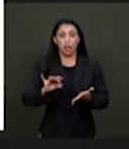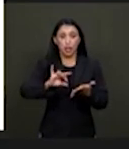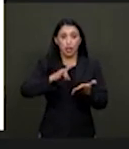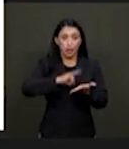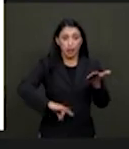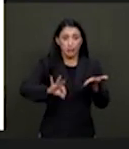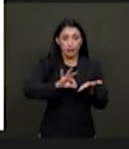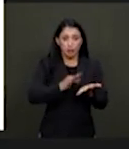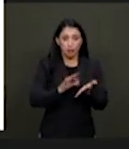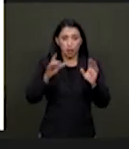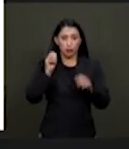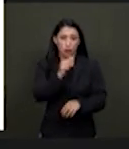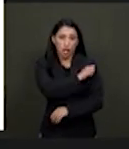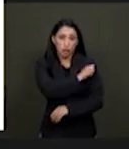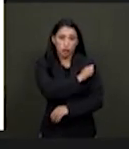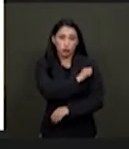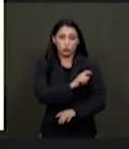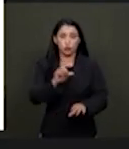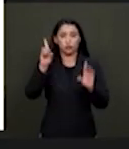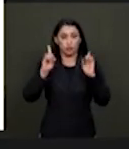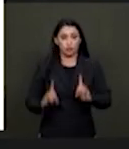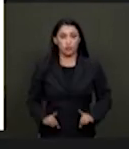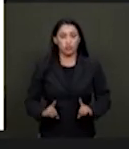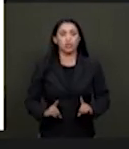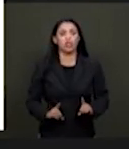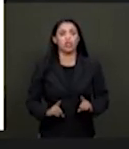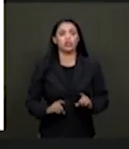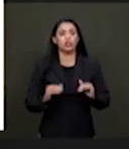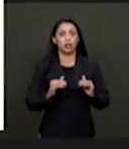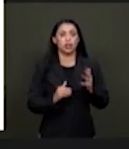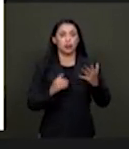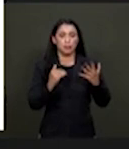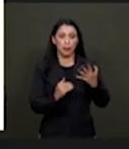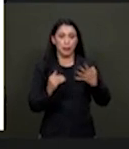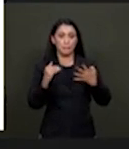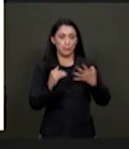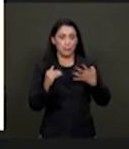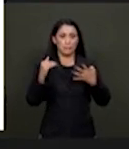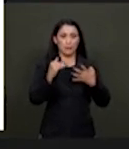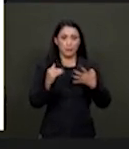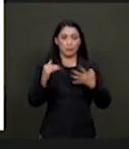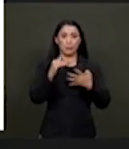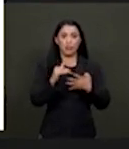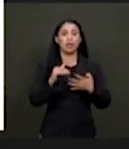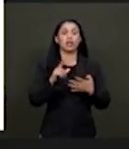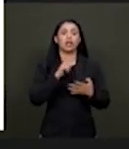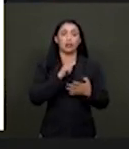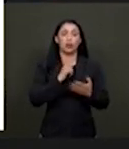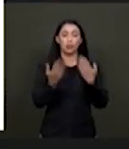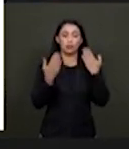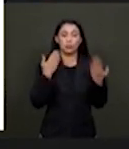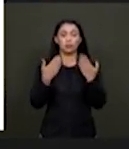de alunos com deficiência em todos os segmentos, classes especiais, escolas especiais e classes comuns.